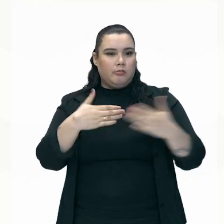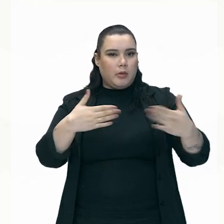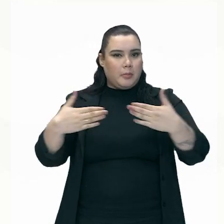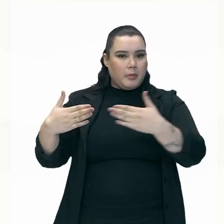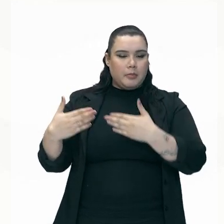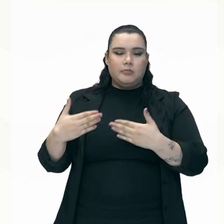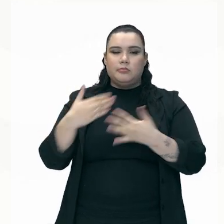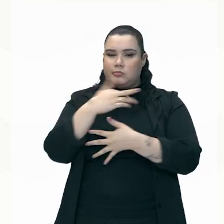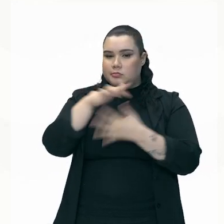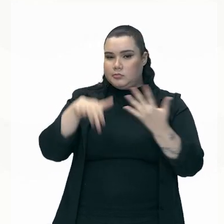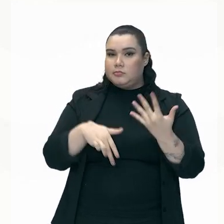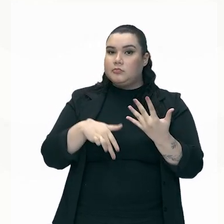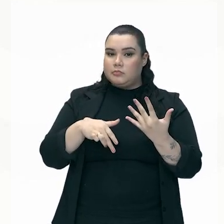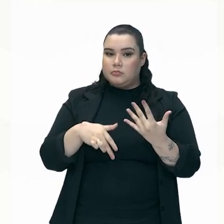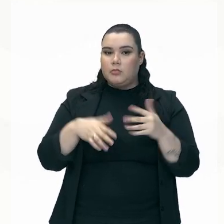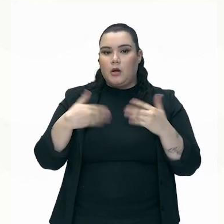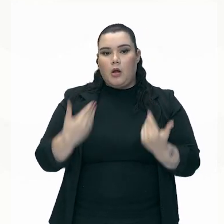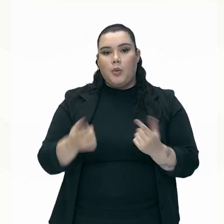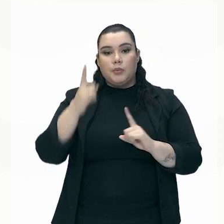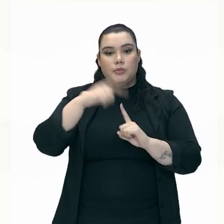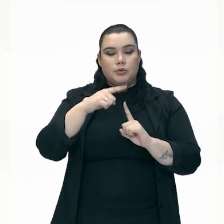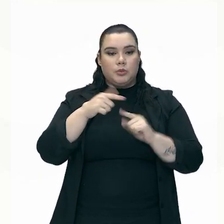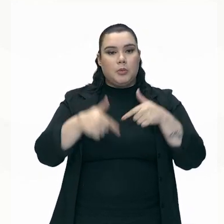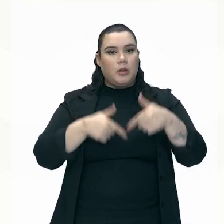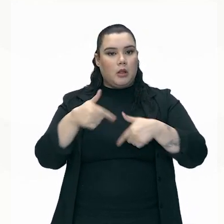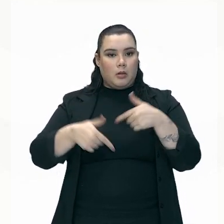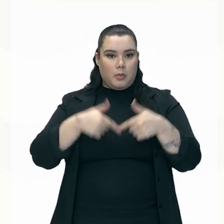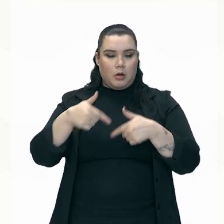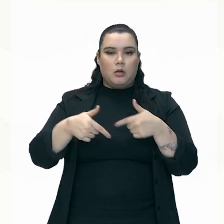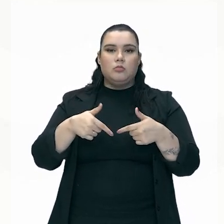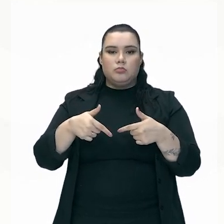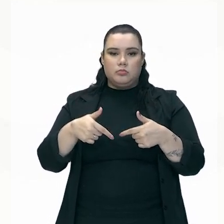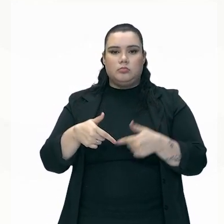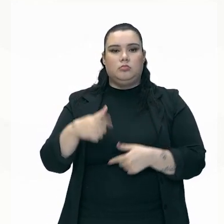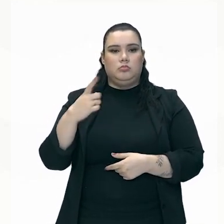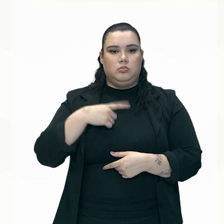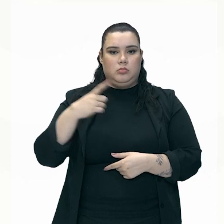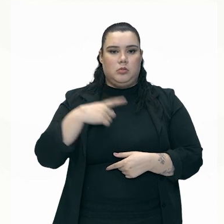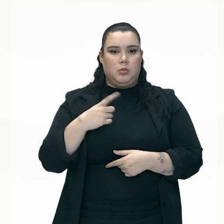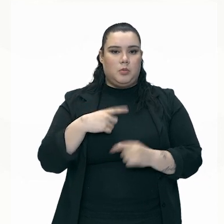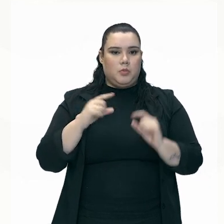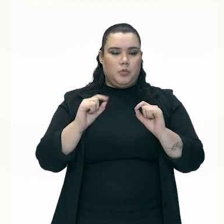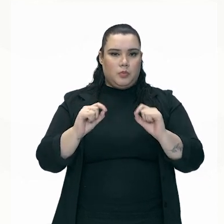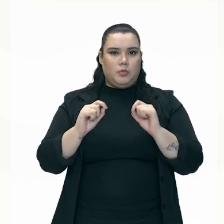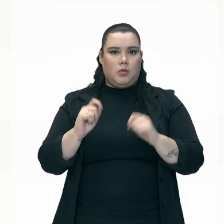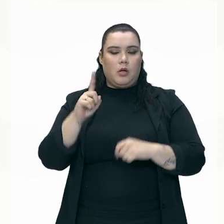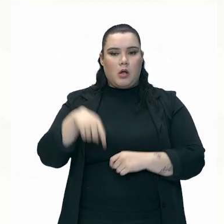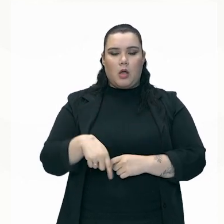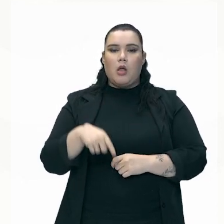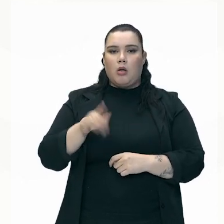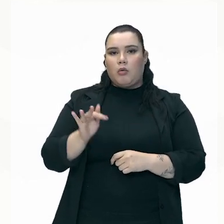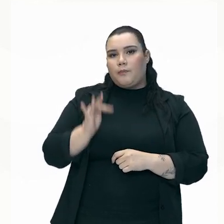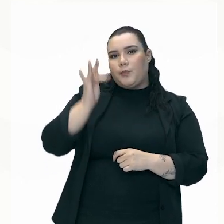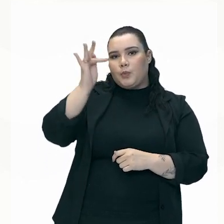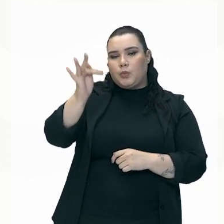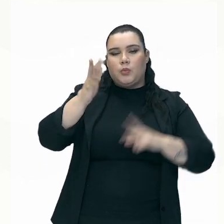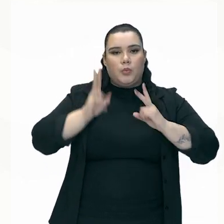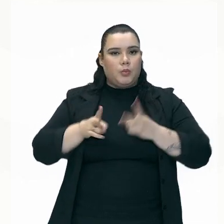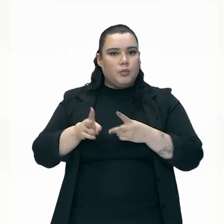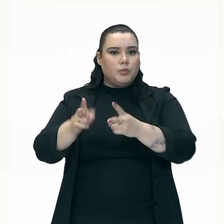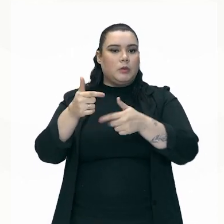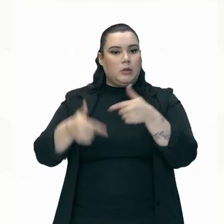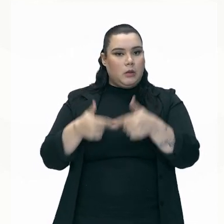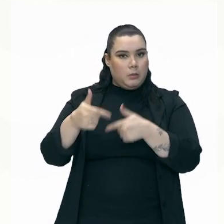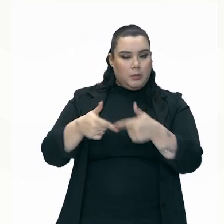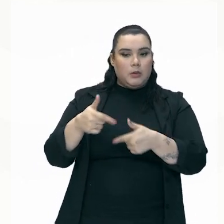né, enfim, são alguns tipos de trabalho que estão bastante bem vistos ainda no mercado,